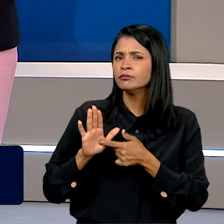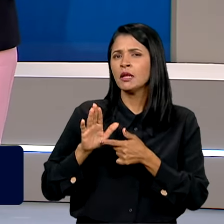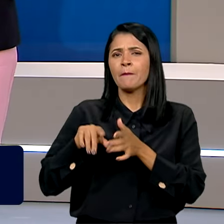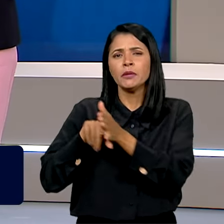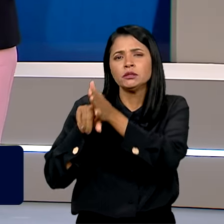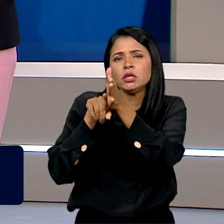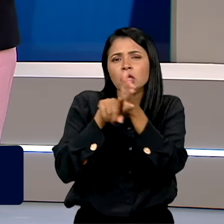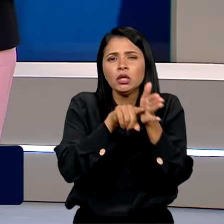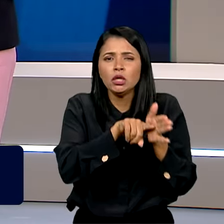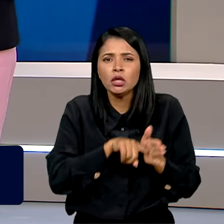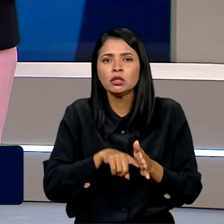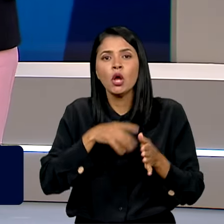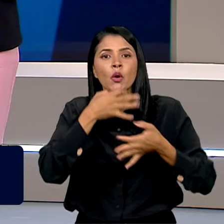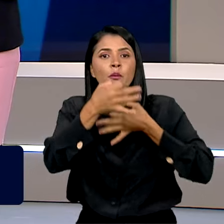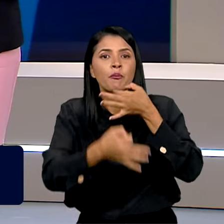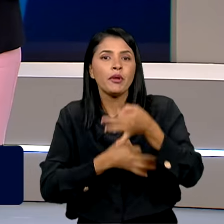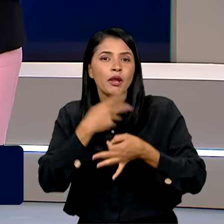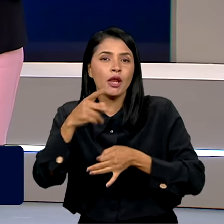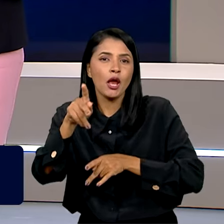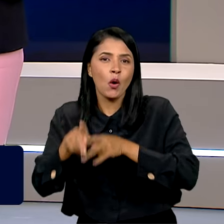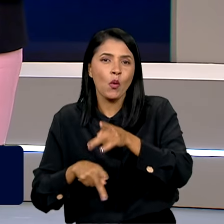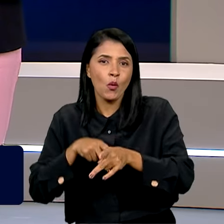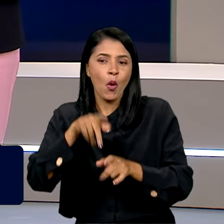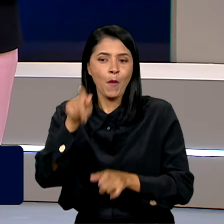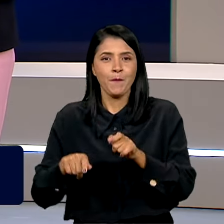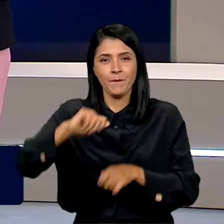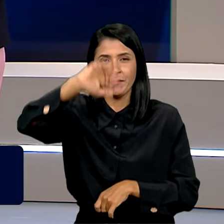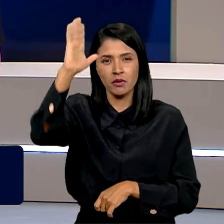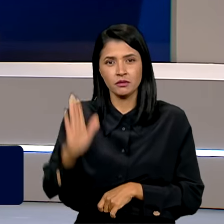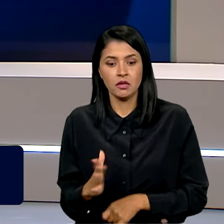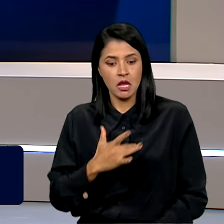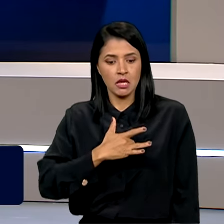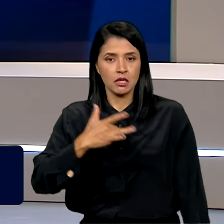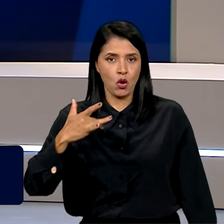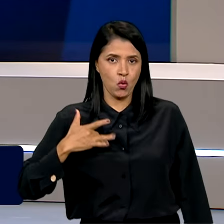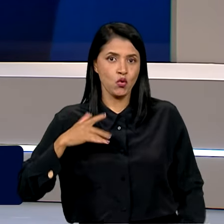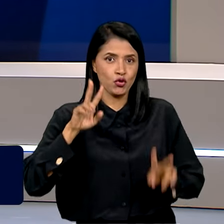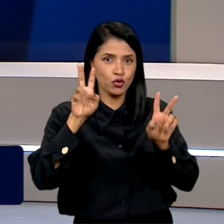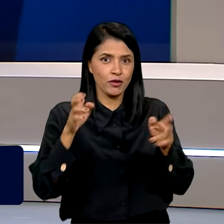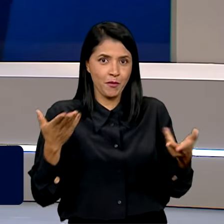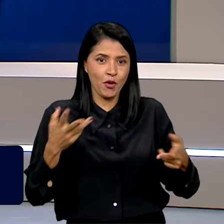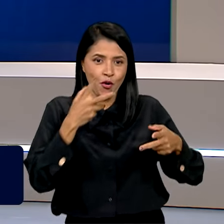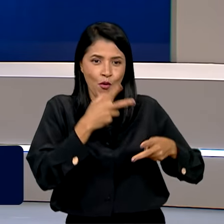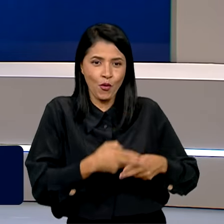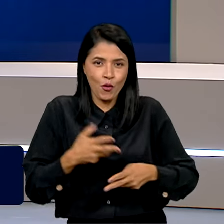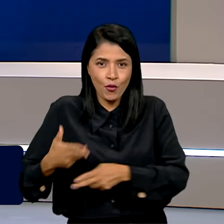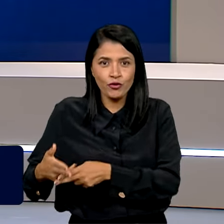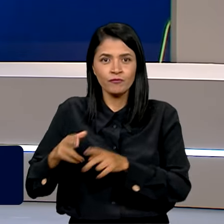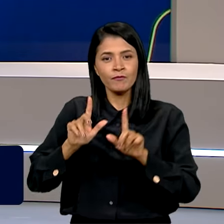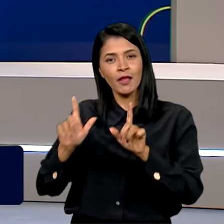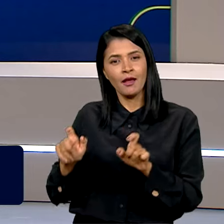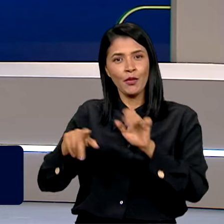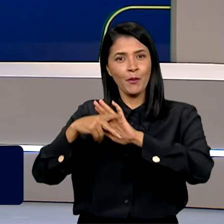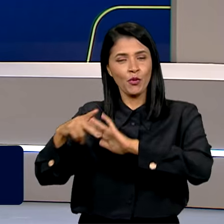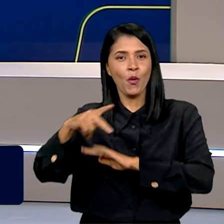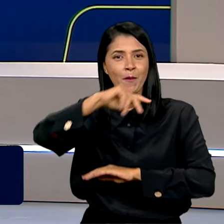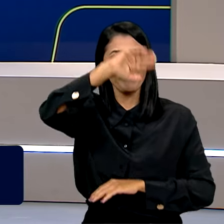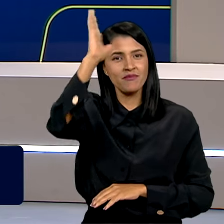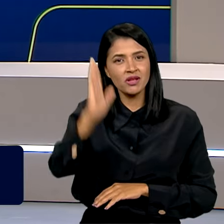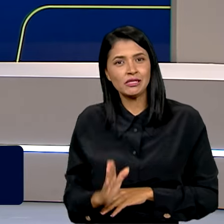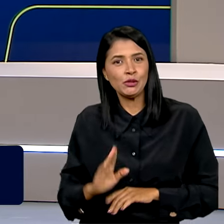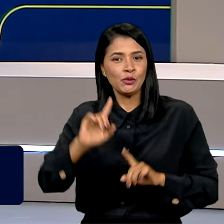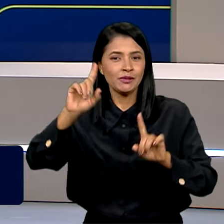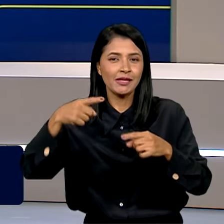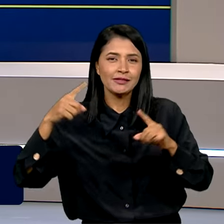pesquisas de opinião entre os brasileiros. A saúde é o tema do episódio de hoje da série Retratos do Brasil sobre os